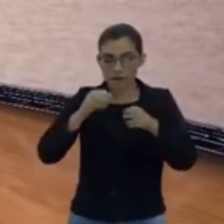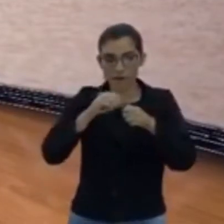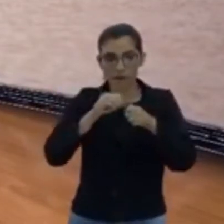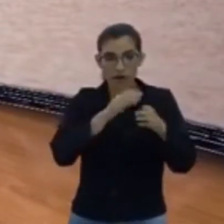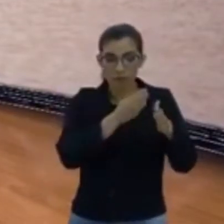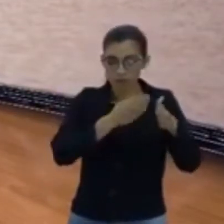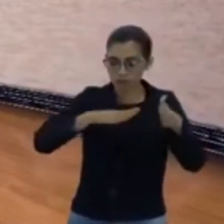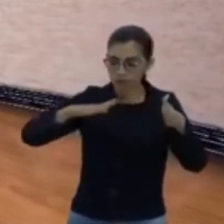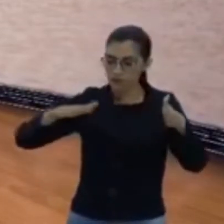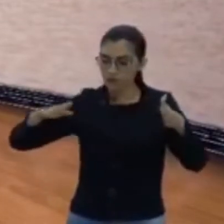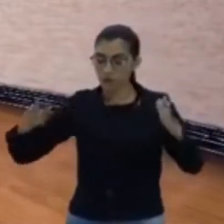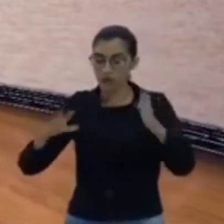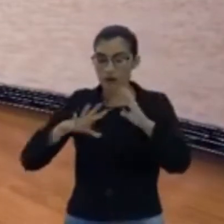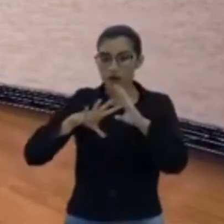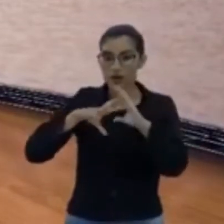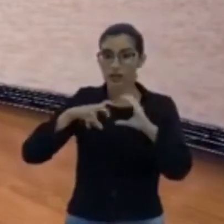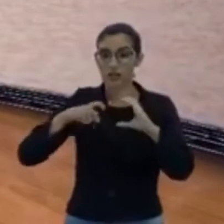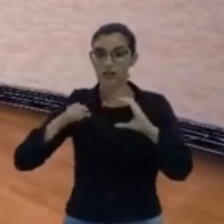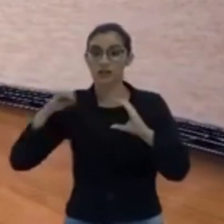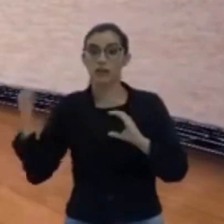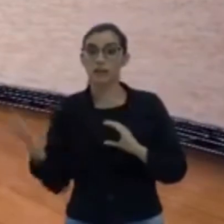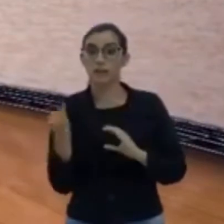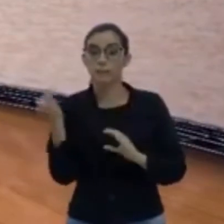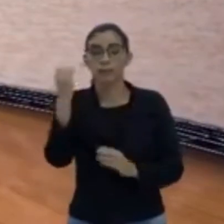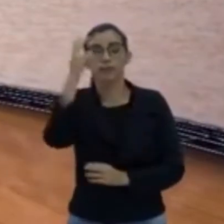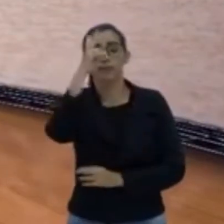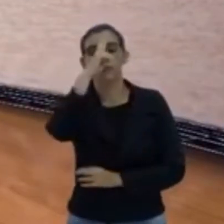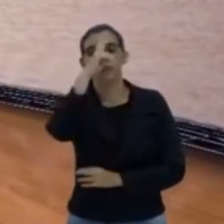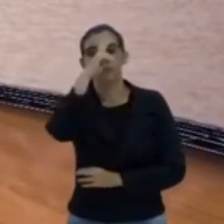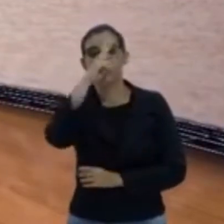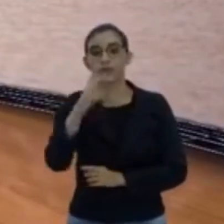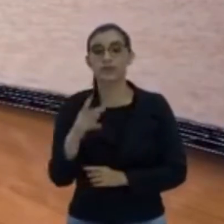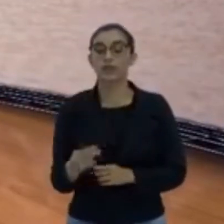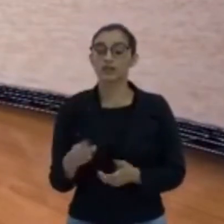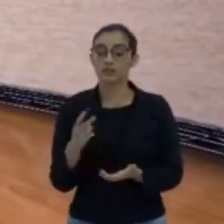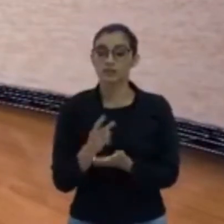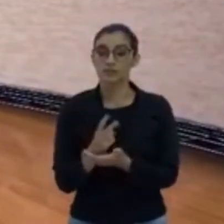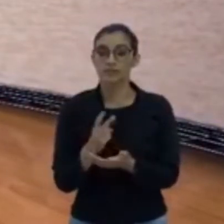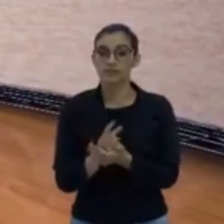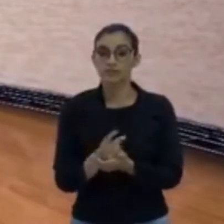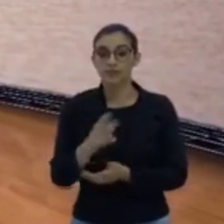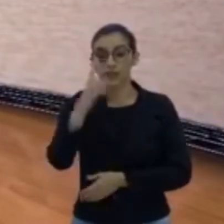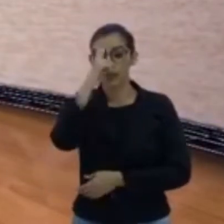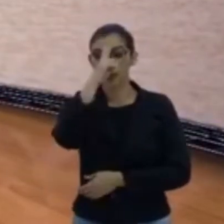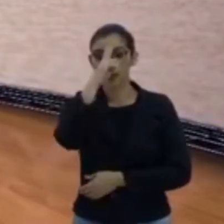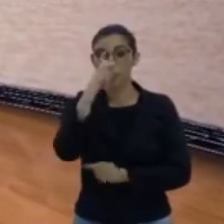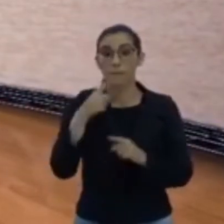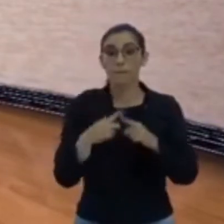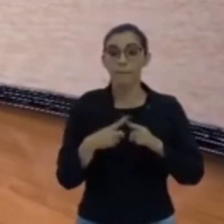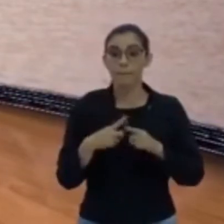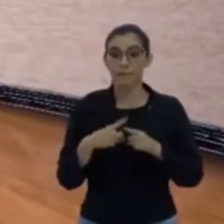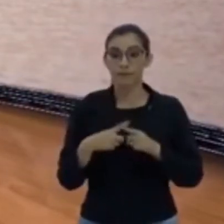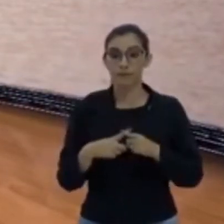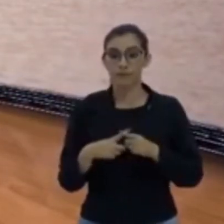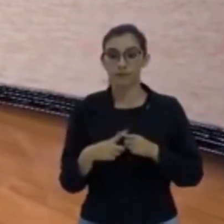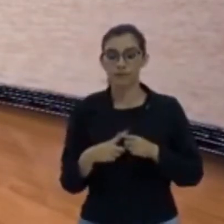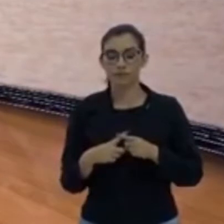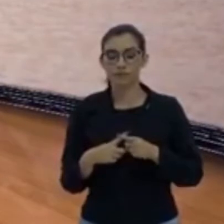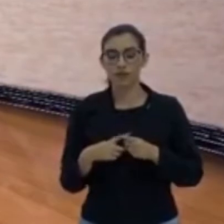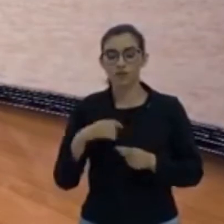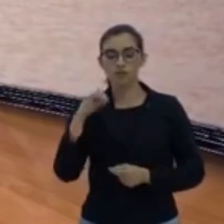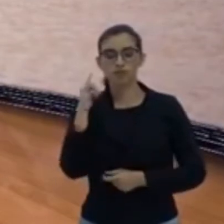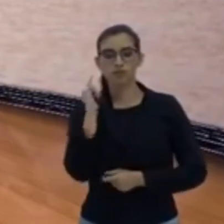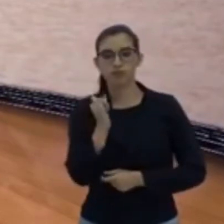que é importante que eu saiba, que eu relembre esses elementos. Por quê? Porque muitas